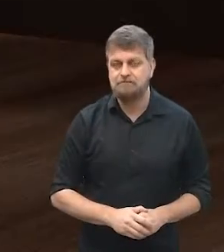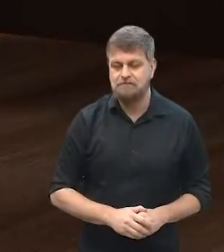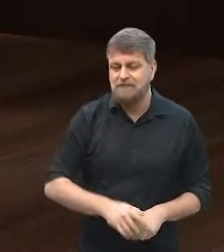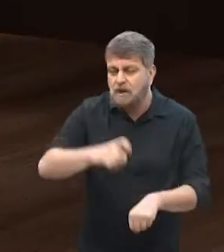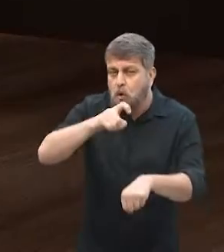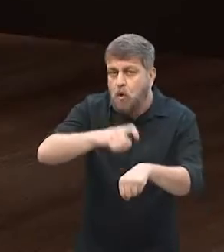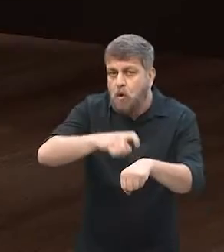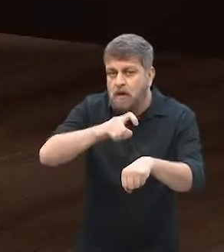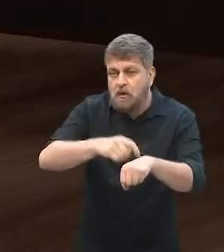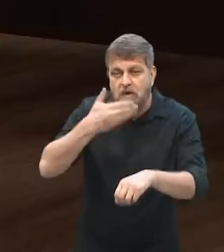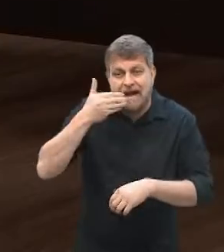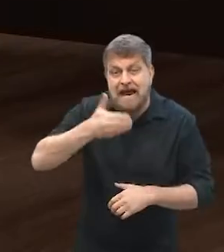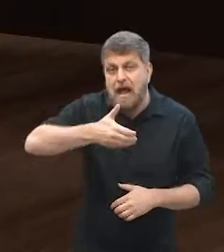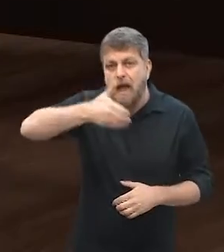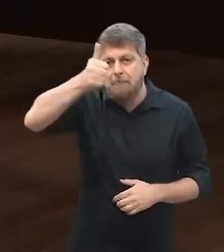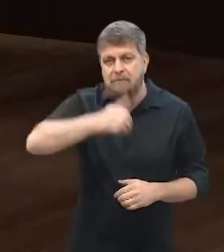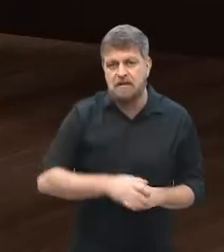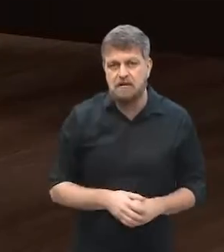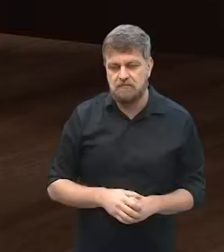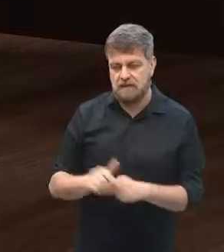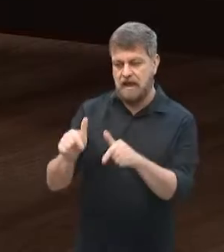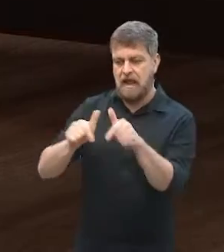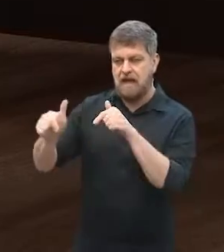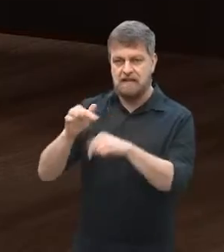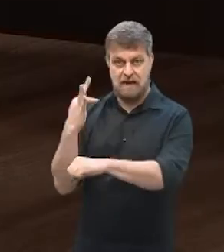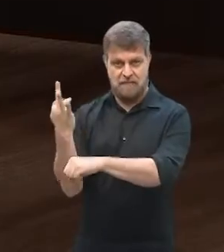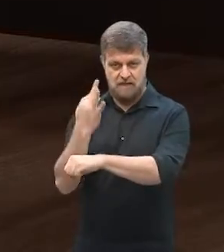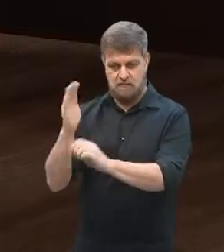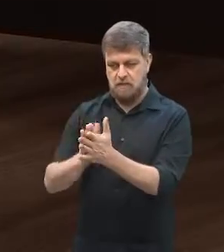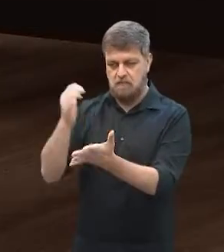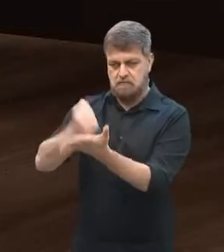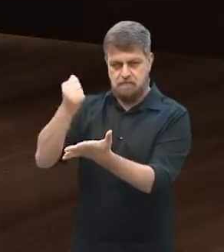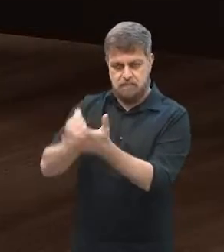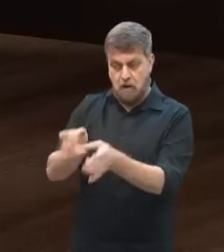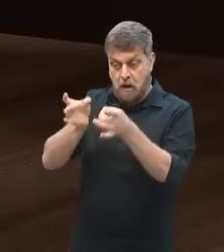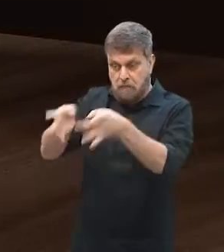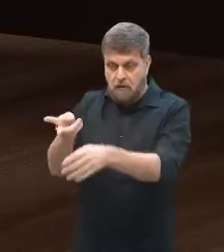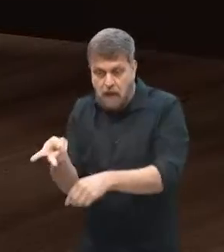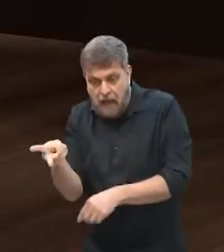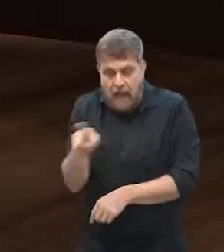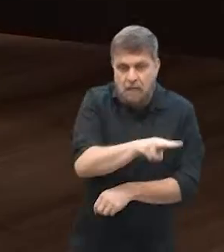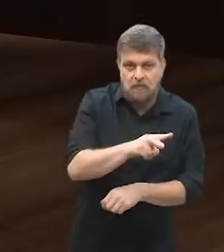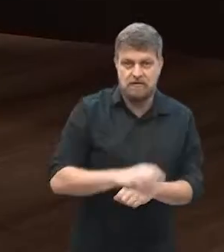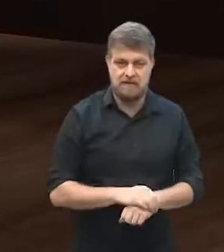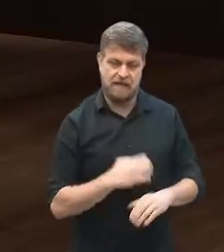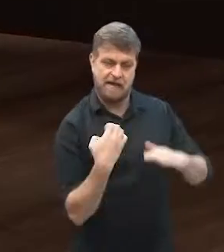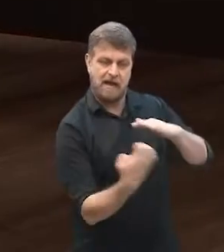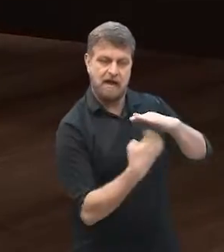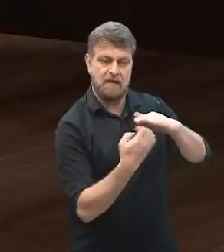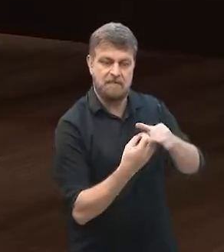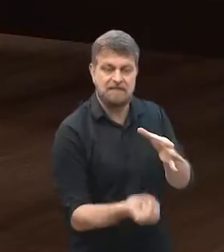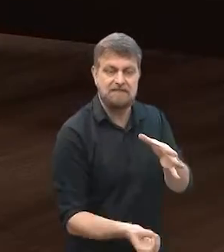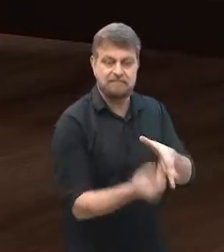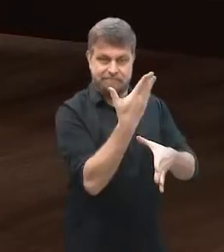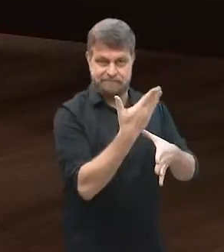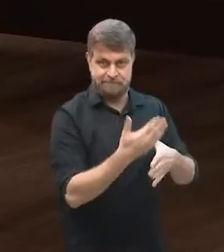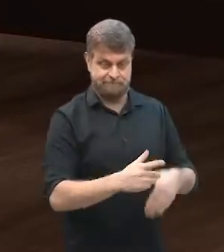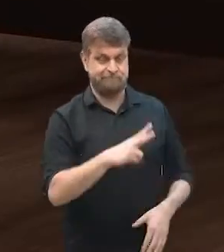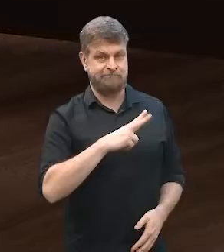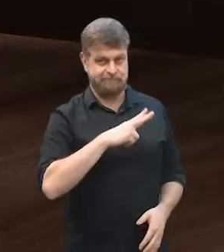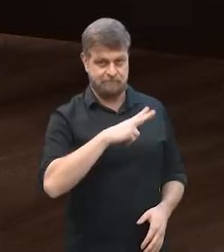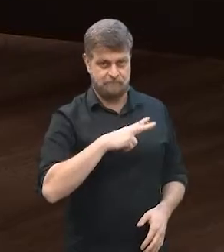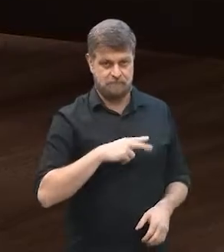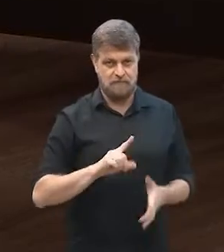é o melhor momento para sair do emprego formal e abrir o próprio negócio? A gente vai